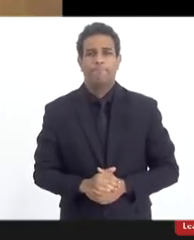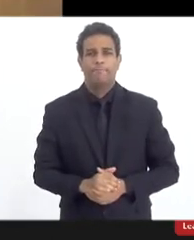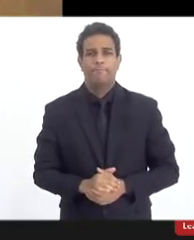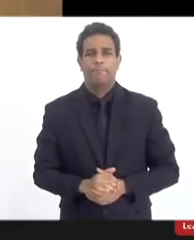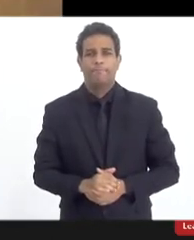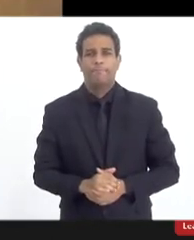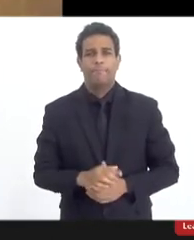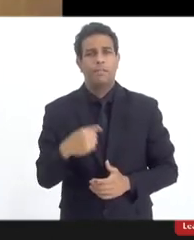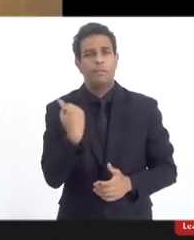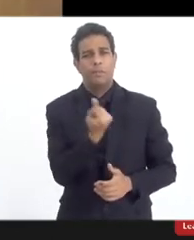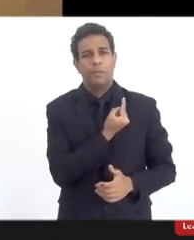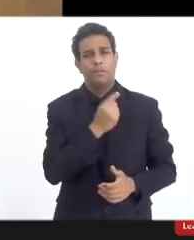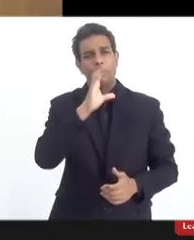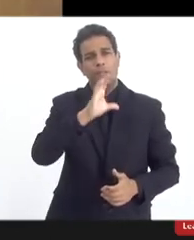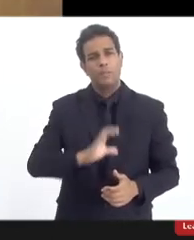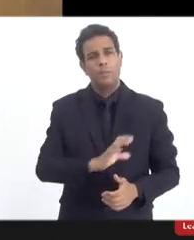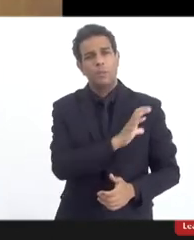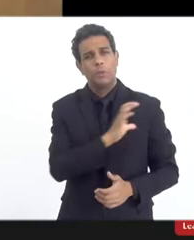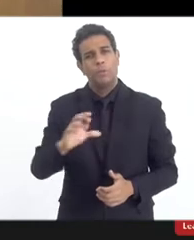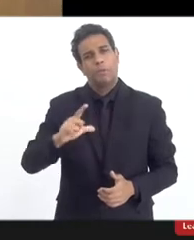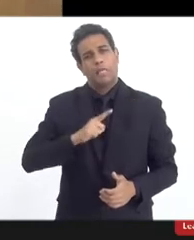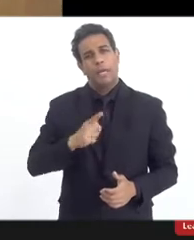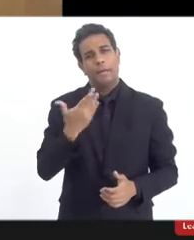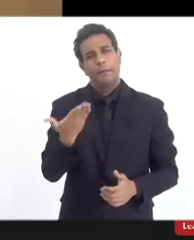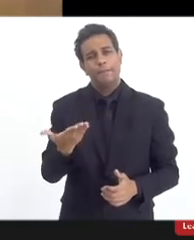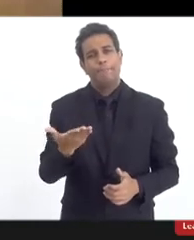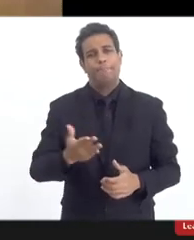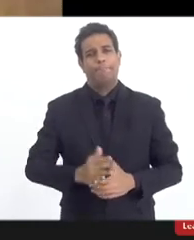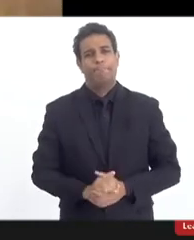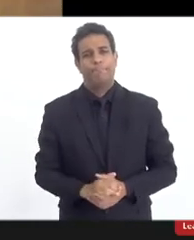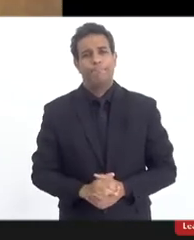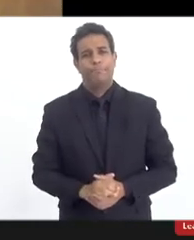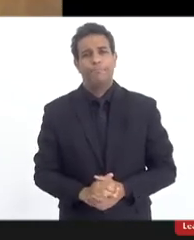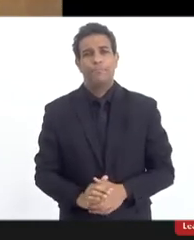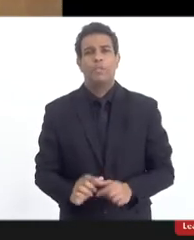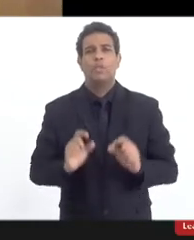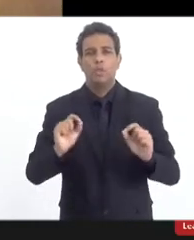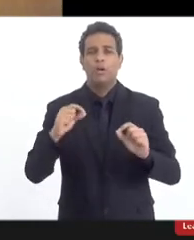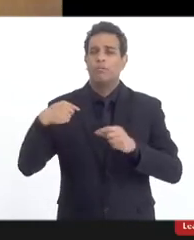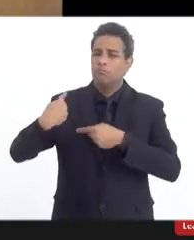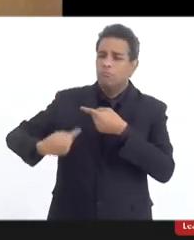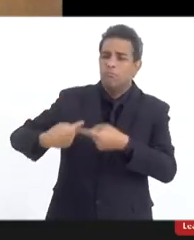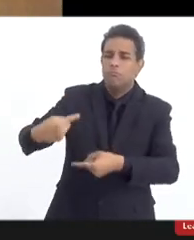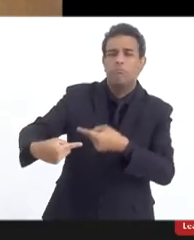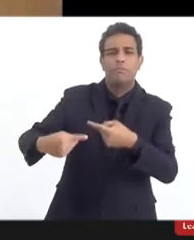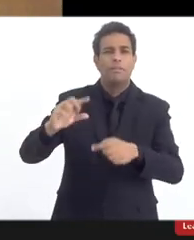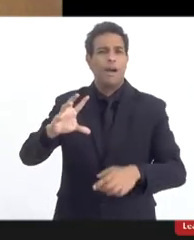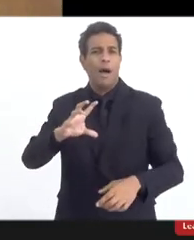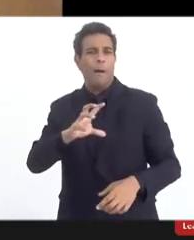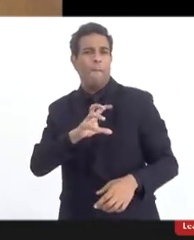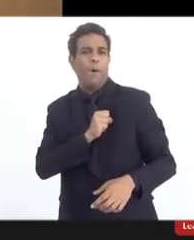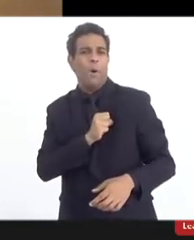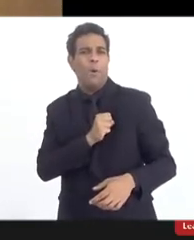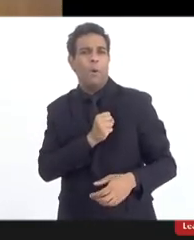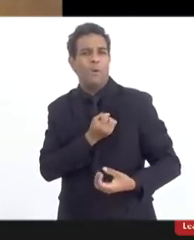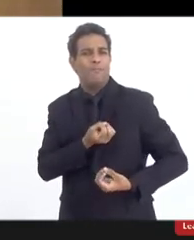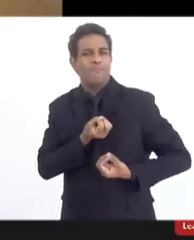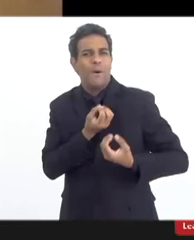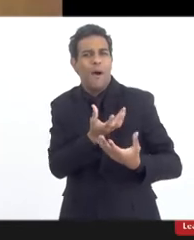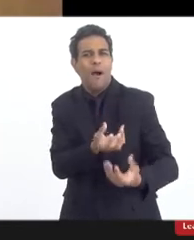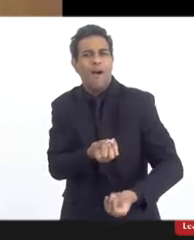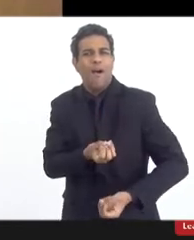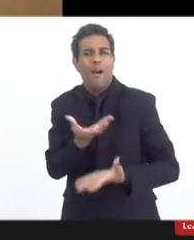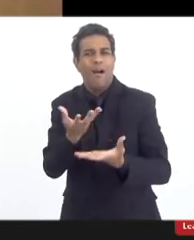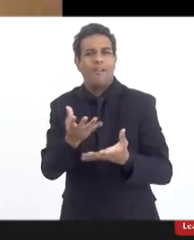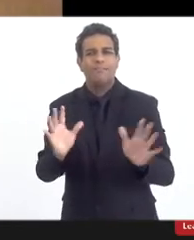Inclusive conosco, católicos, não é? Então, uma cultura do amor, não jogarmos uns